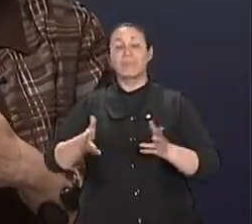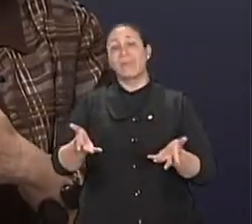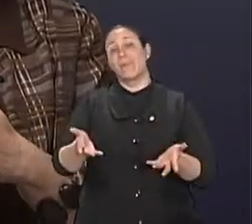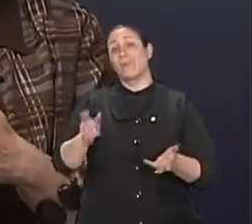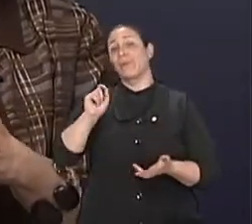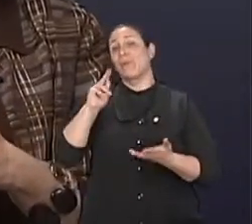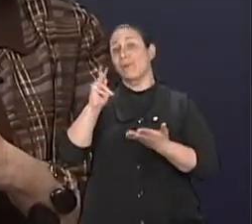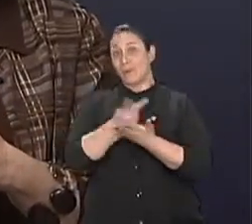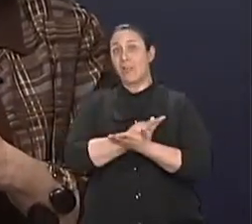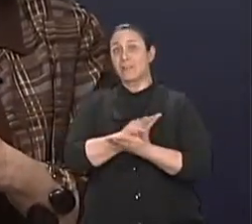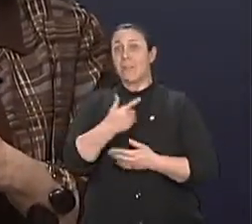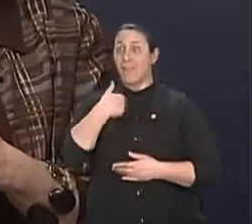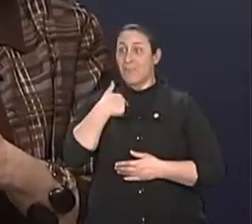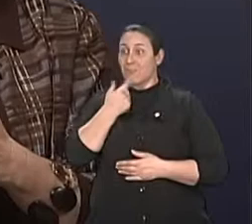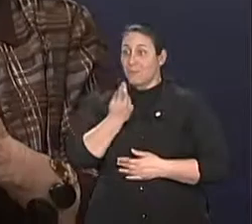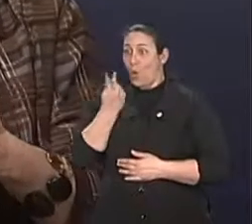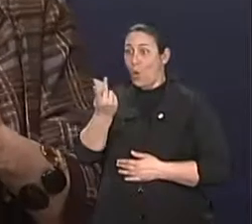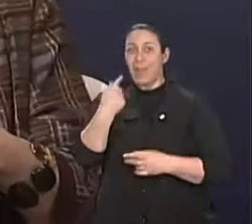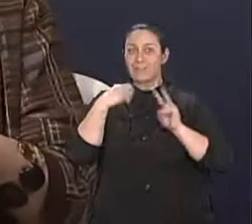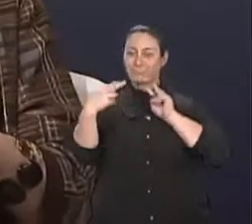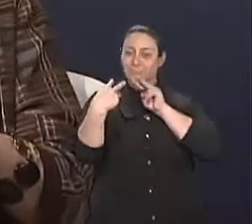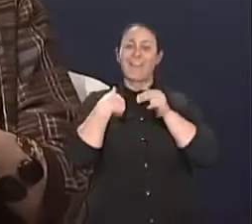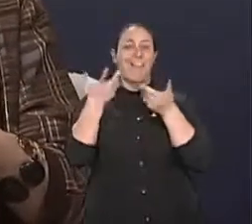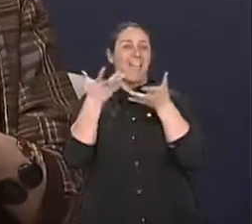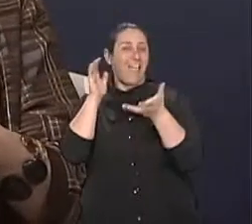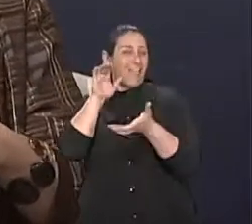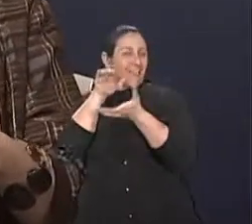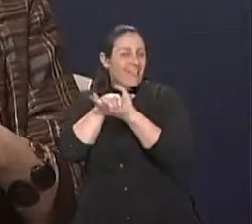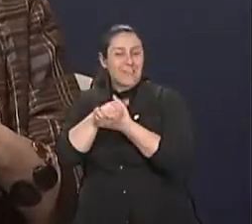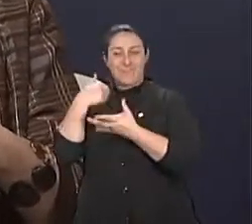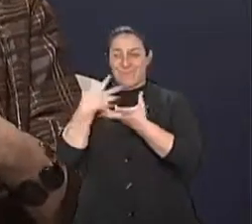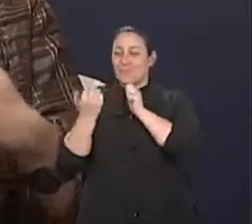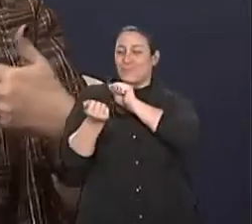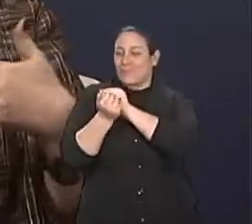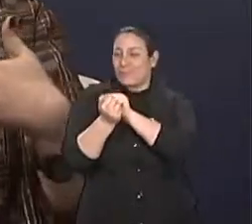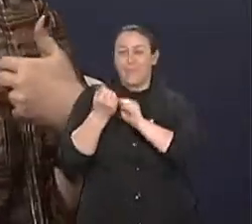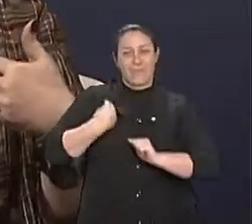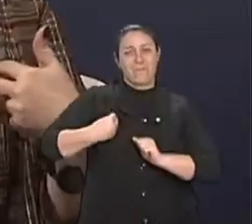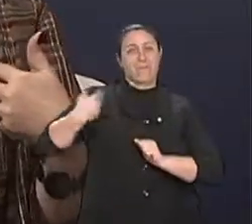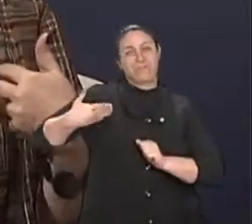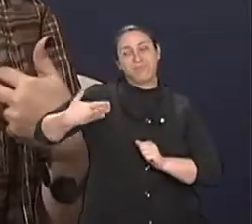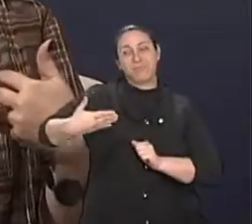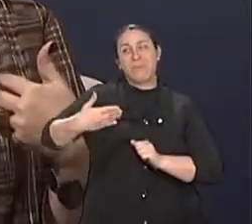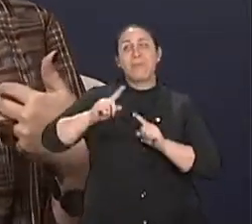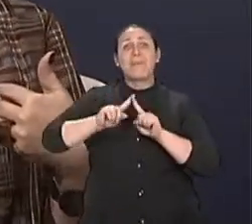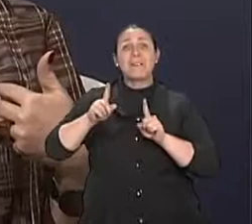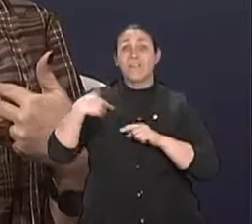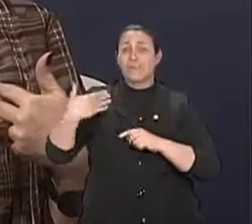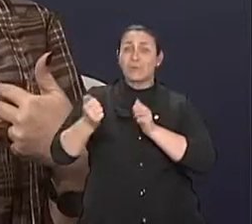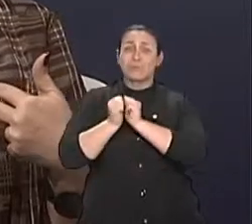outro algo pra preencher, e cada um começa a ter o seu espaço, começam a se distanciar.